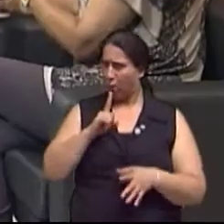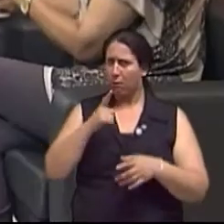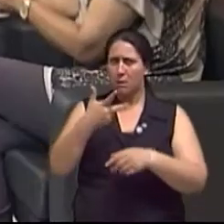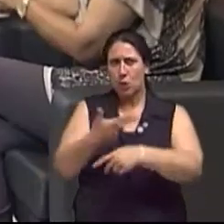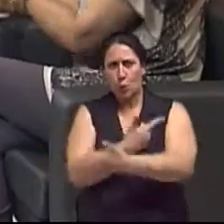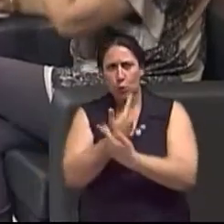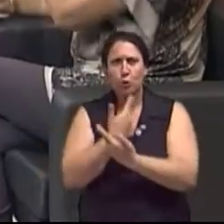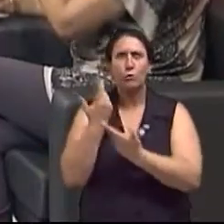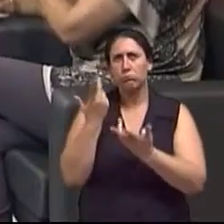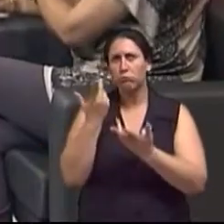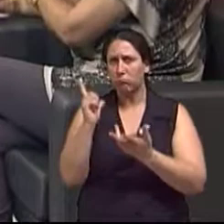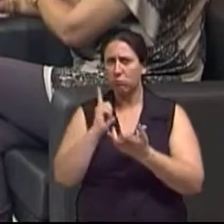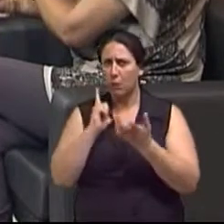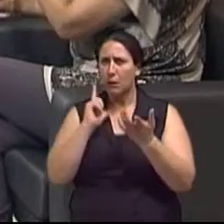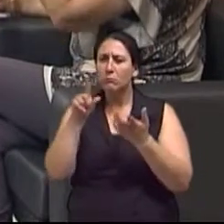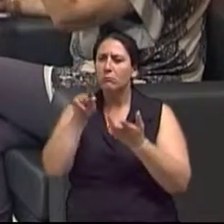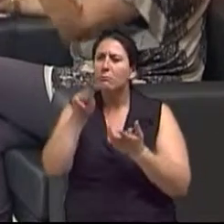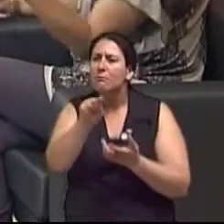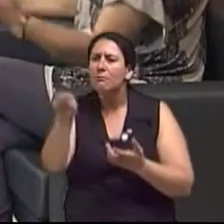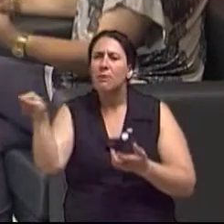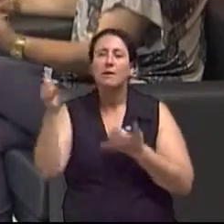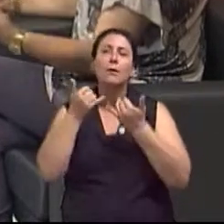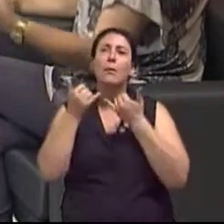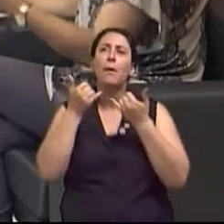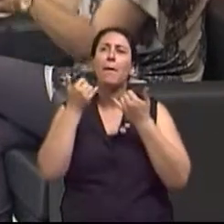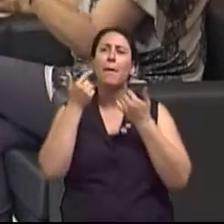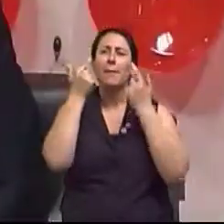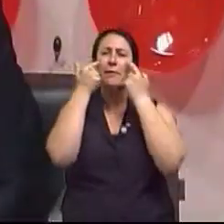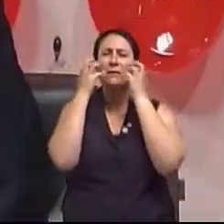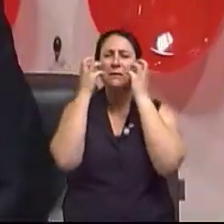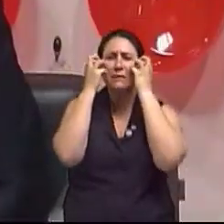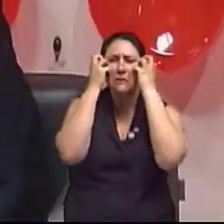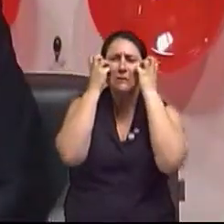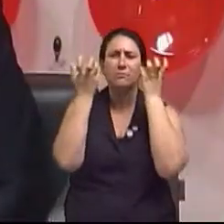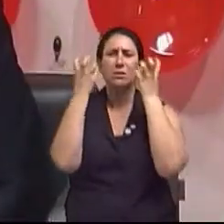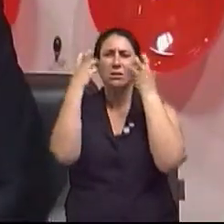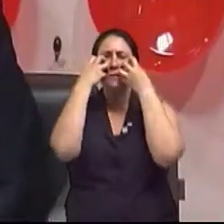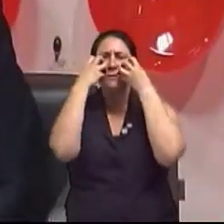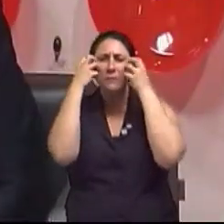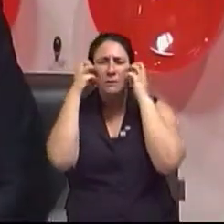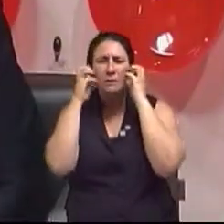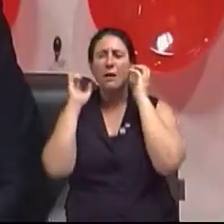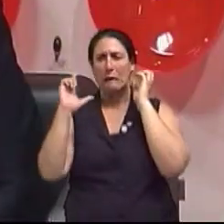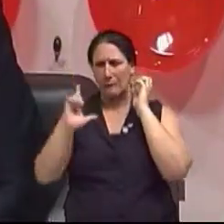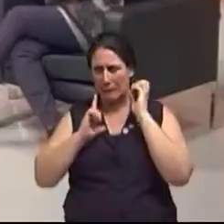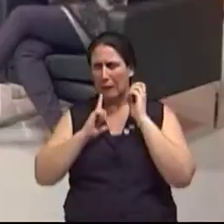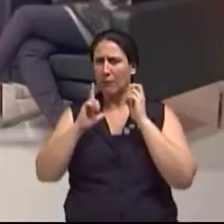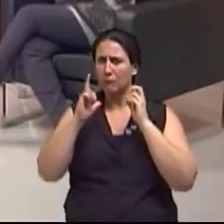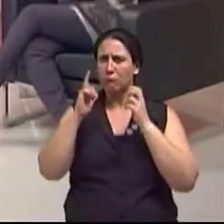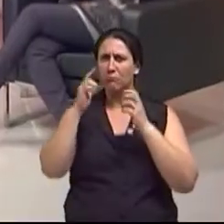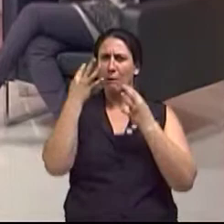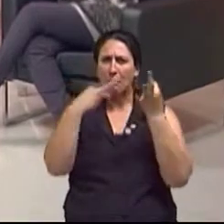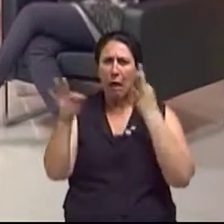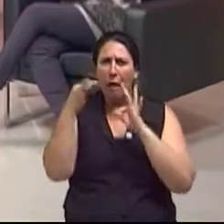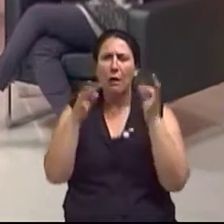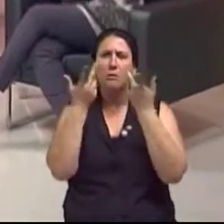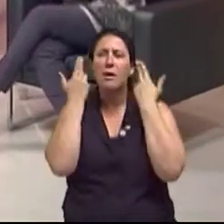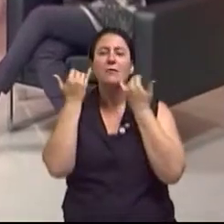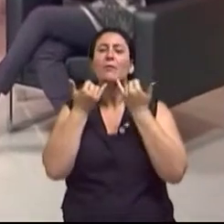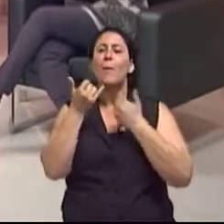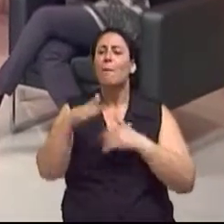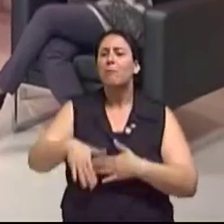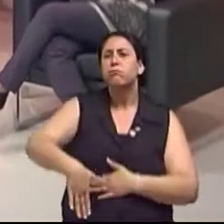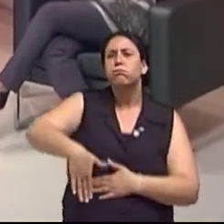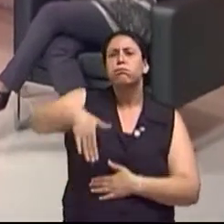cirurgia dermatológica para esses casos? Para uma pele mais envelhecida, para uma pele que foi danificada pela exposição solar?